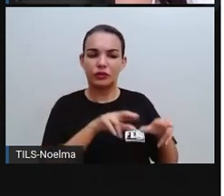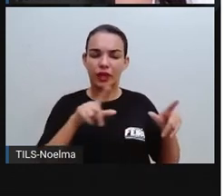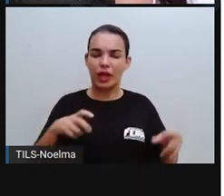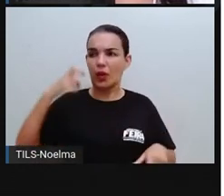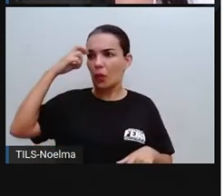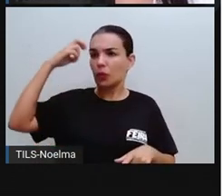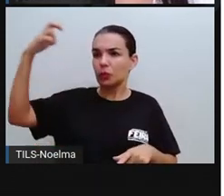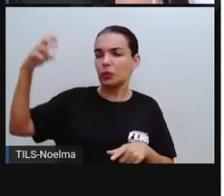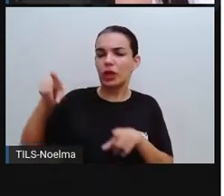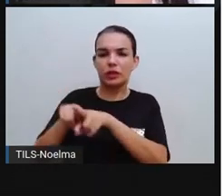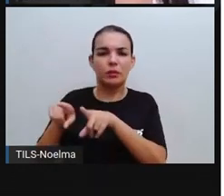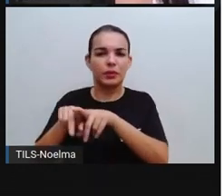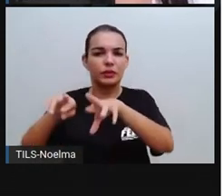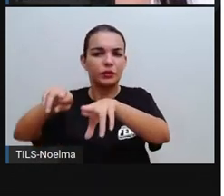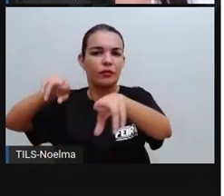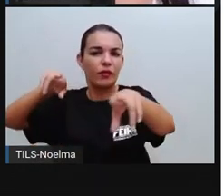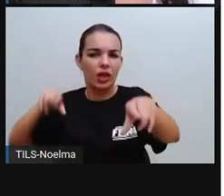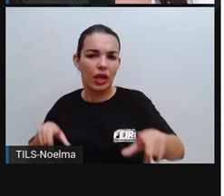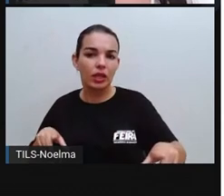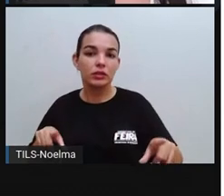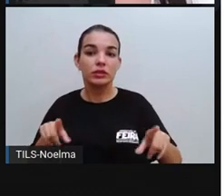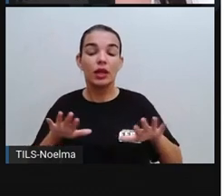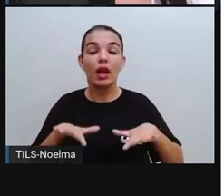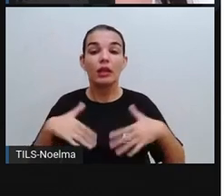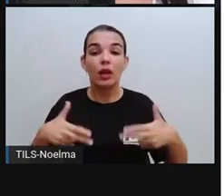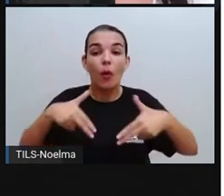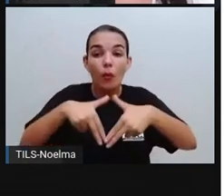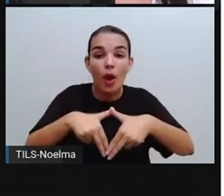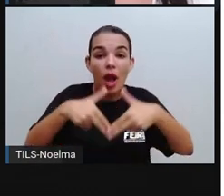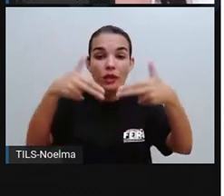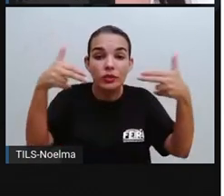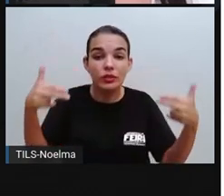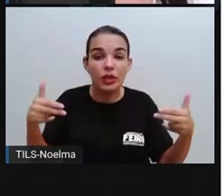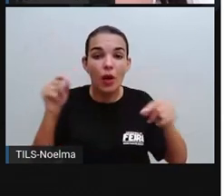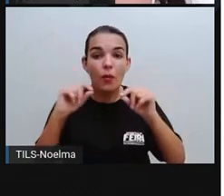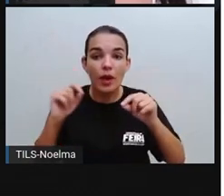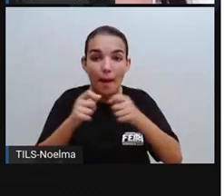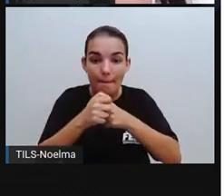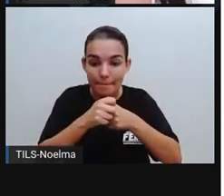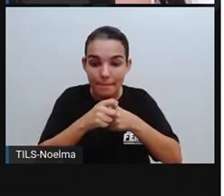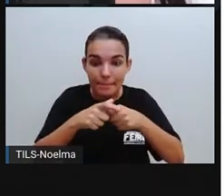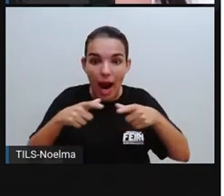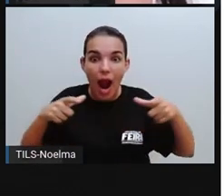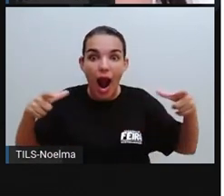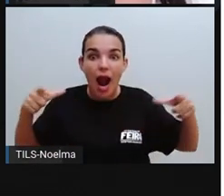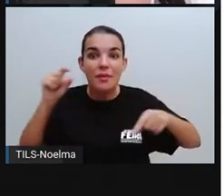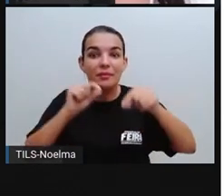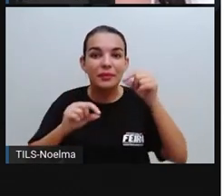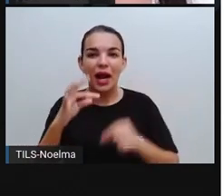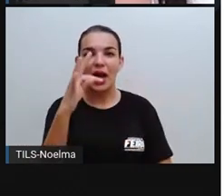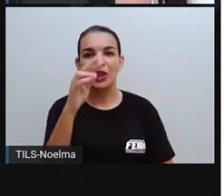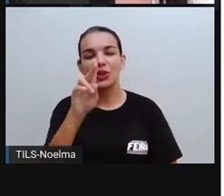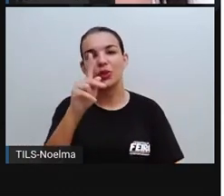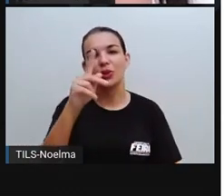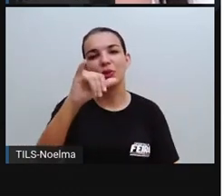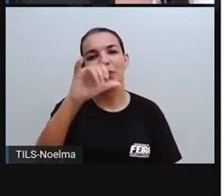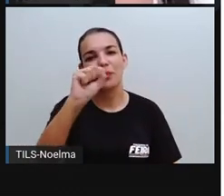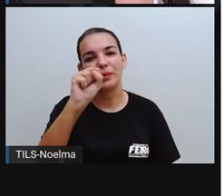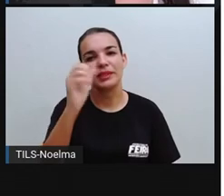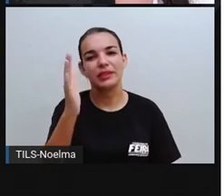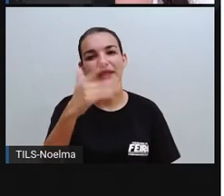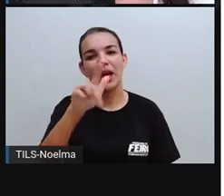seus costumes, onde a etnia mais numerosa foram os tupis guaranis, e foram com eles que os